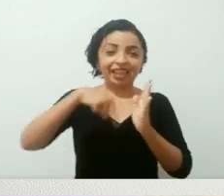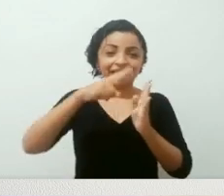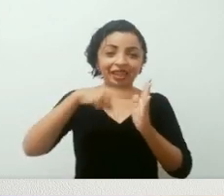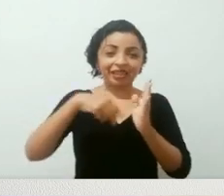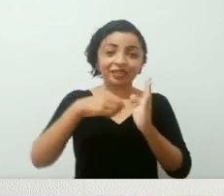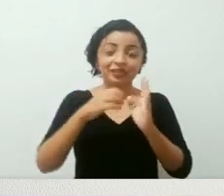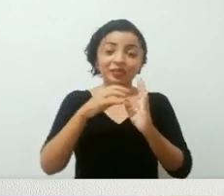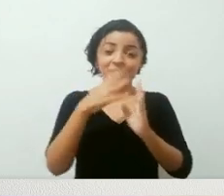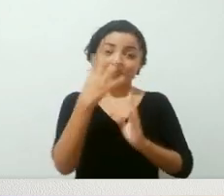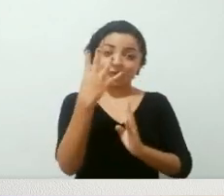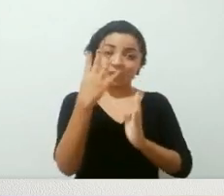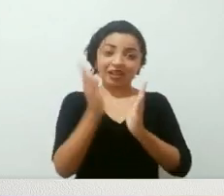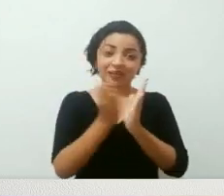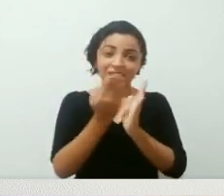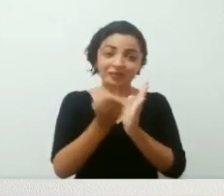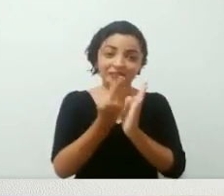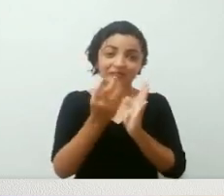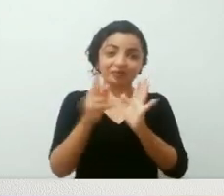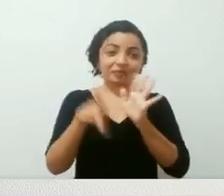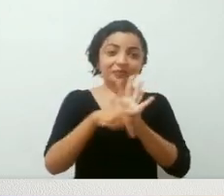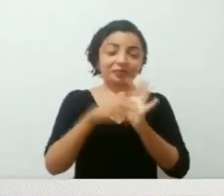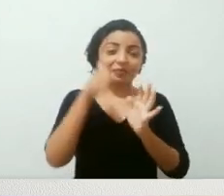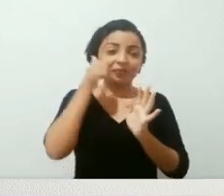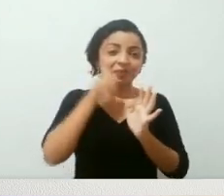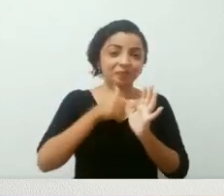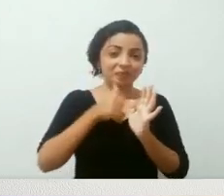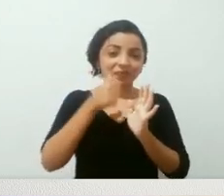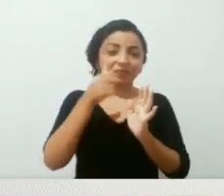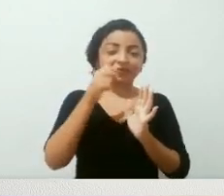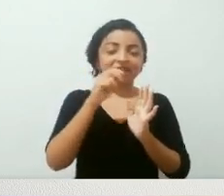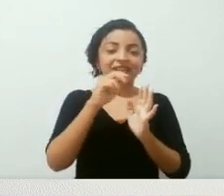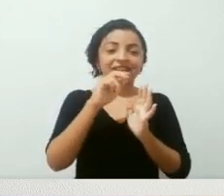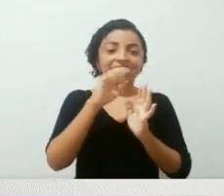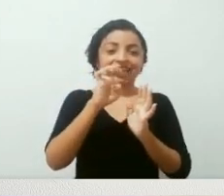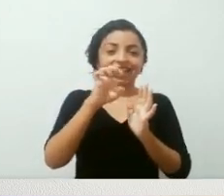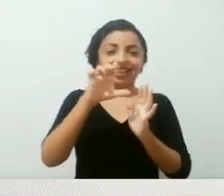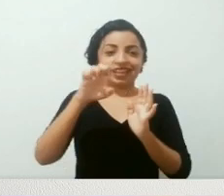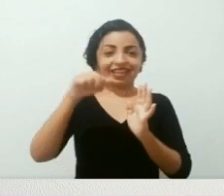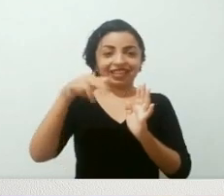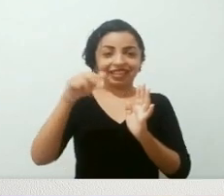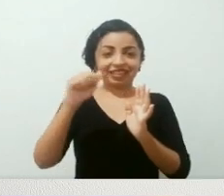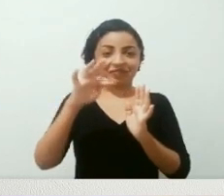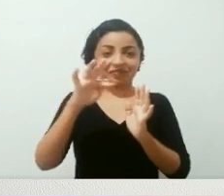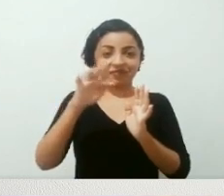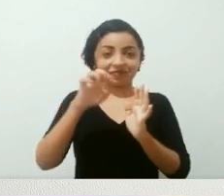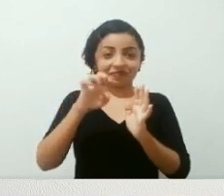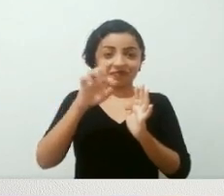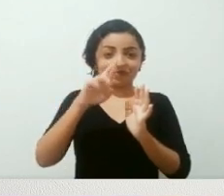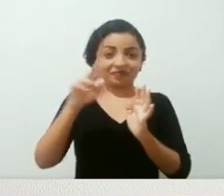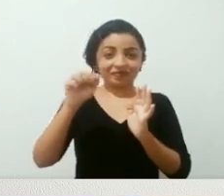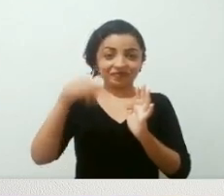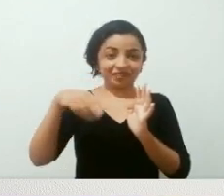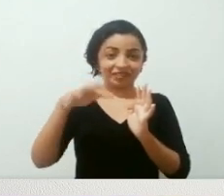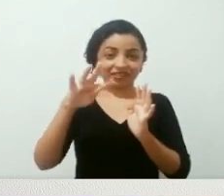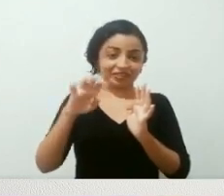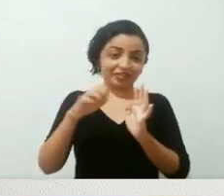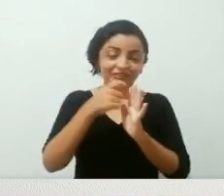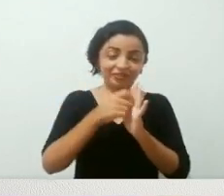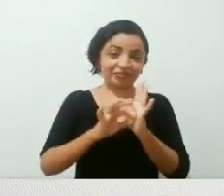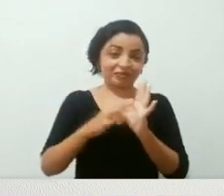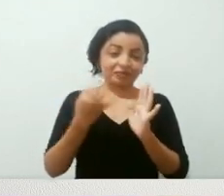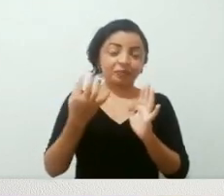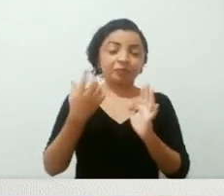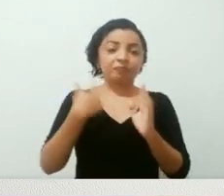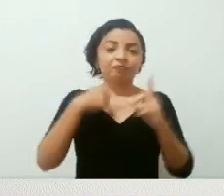Sequência de leitura da Tetralogia Napolitana, da escritora italiana Helena Ferrante. Eu não vou botar a foto da Helena Ferrante aqui, porque